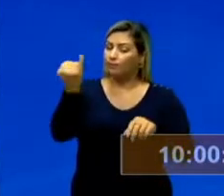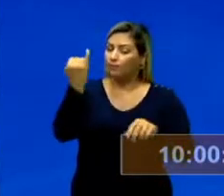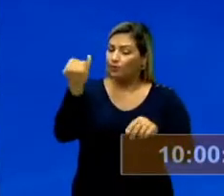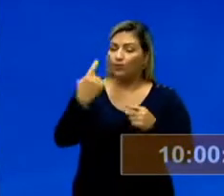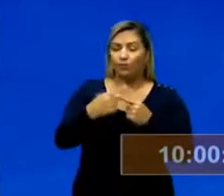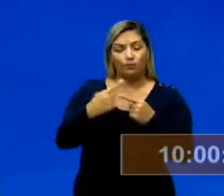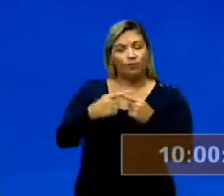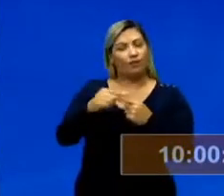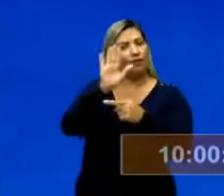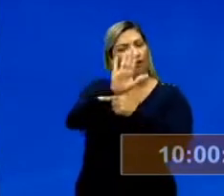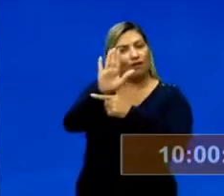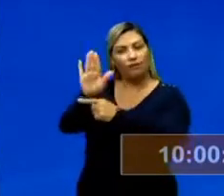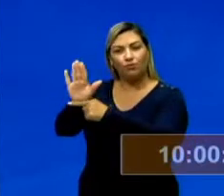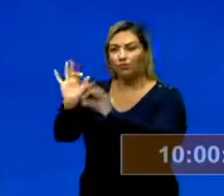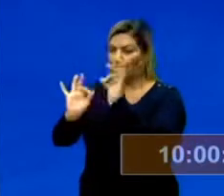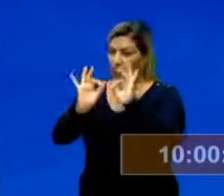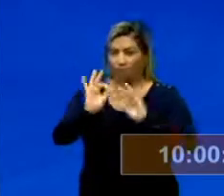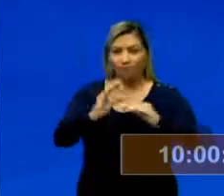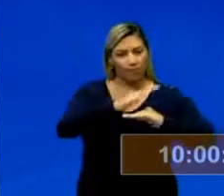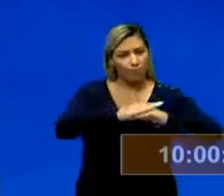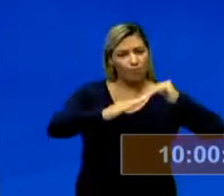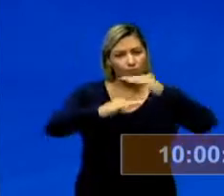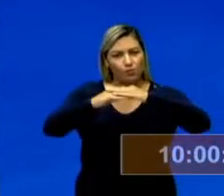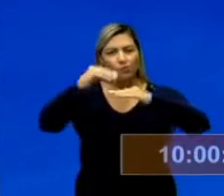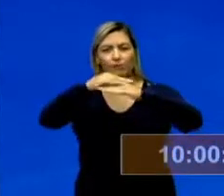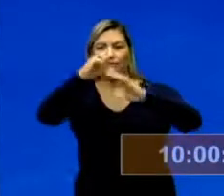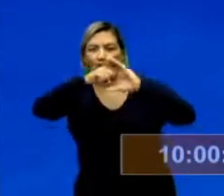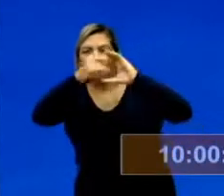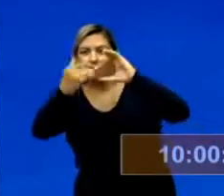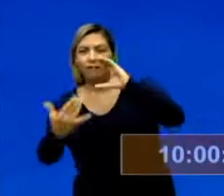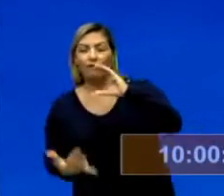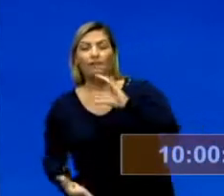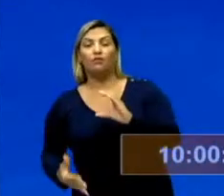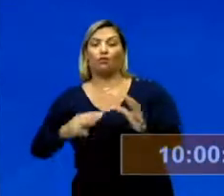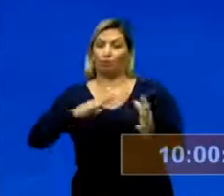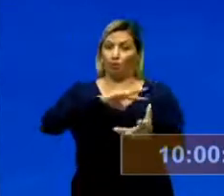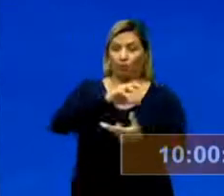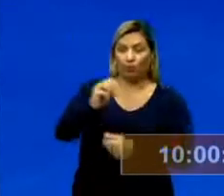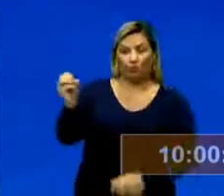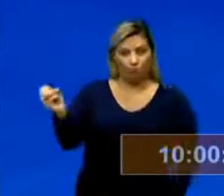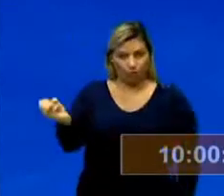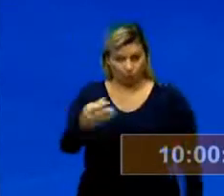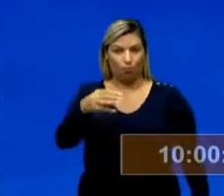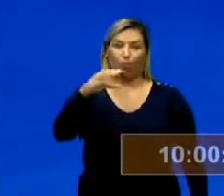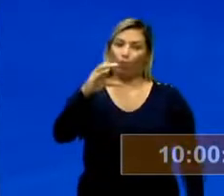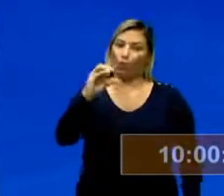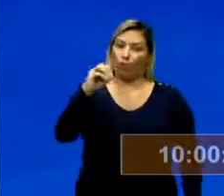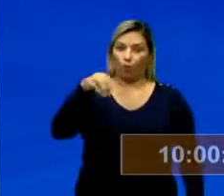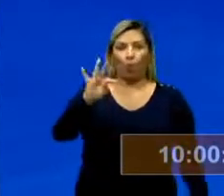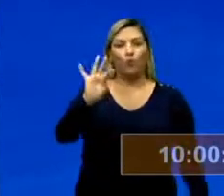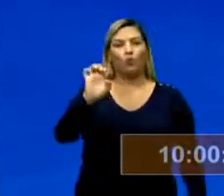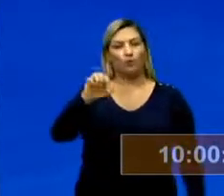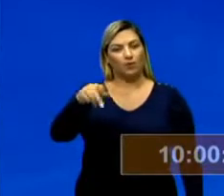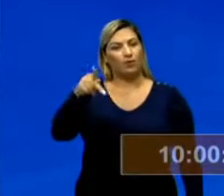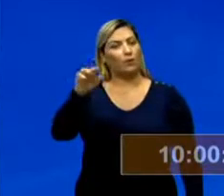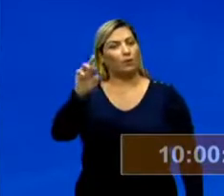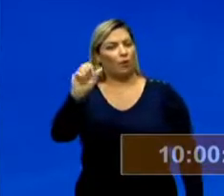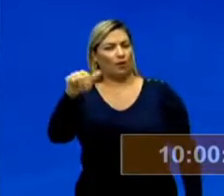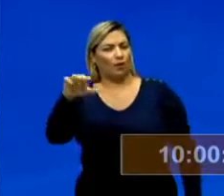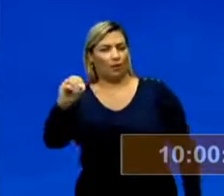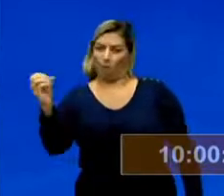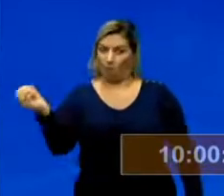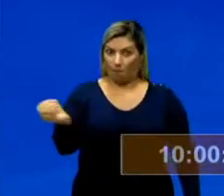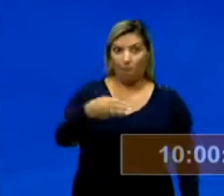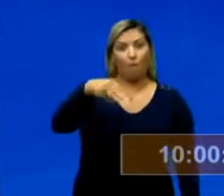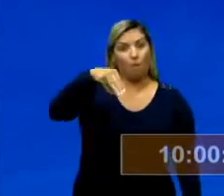porque ele ajuda a construir as características do mundo contemporâneo, ou seja, um mundo no qual nós vivemos.